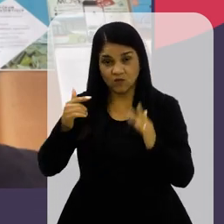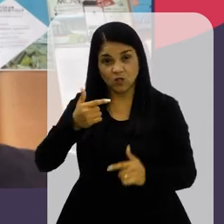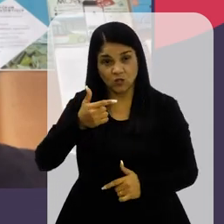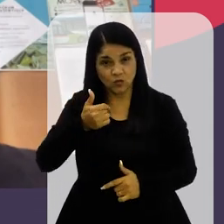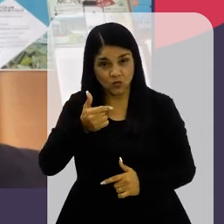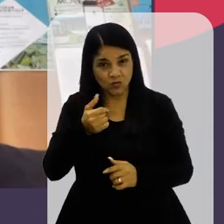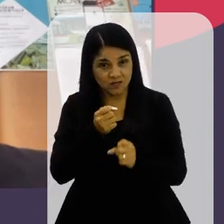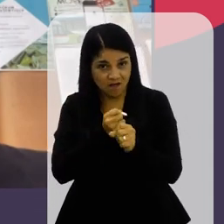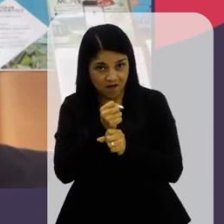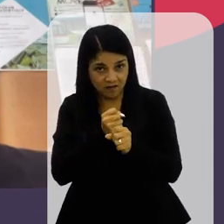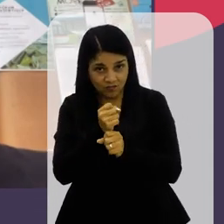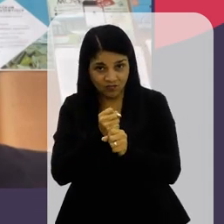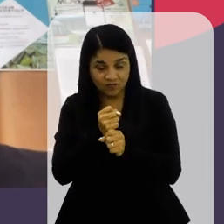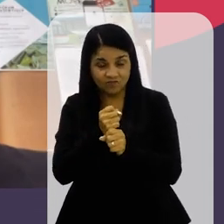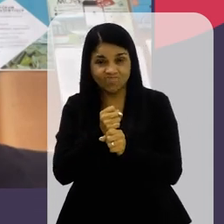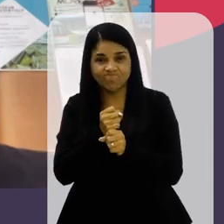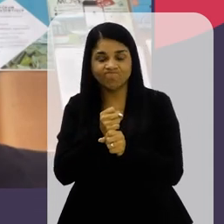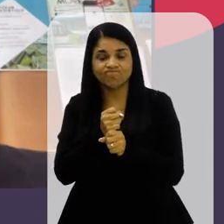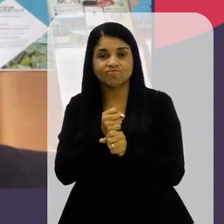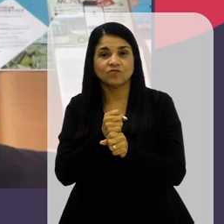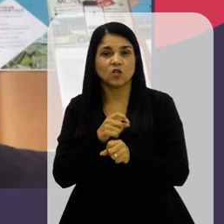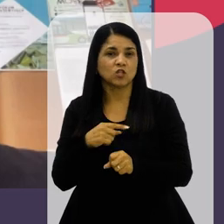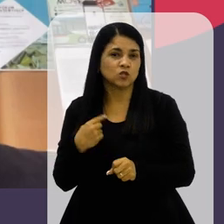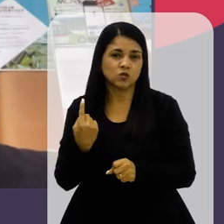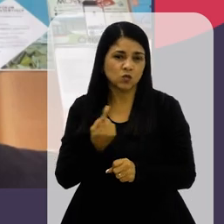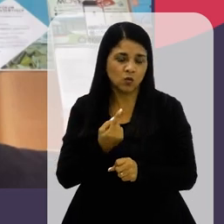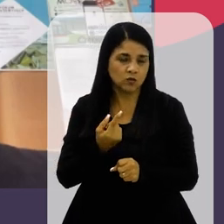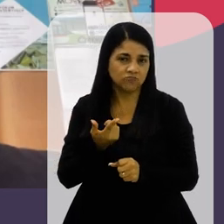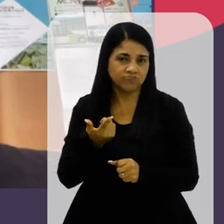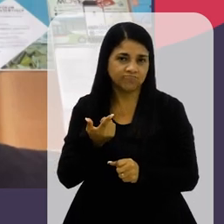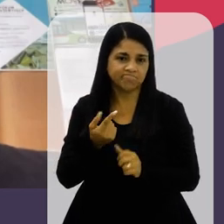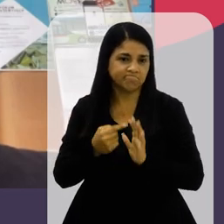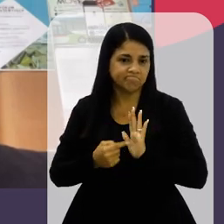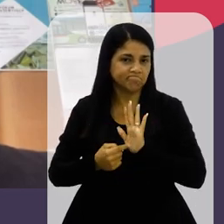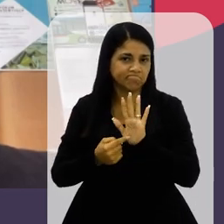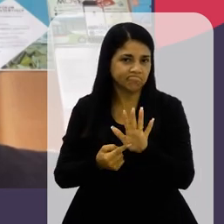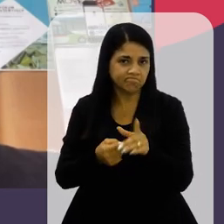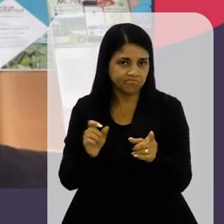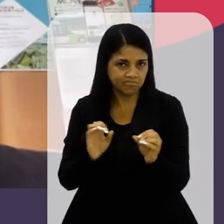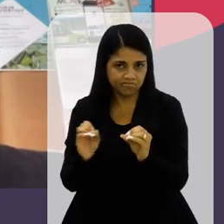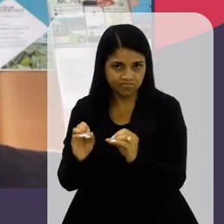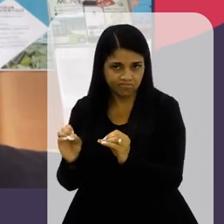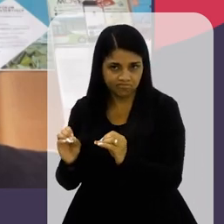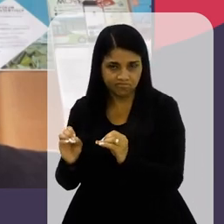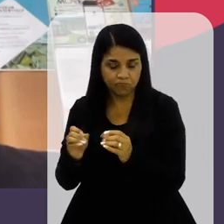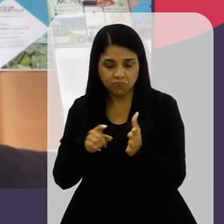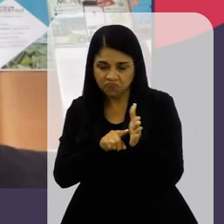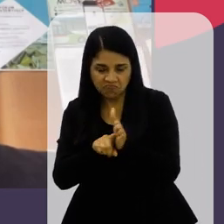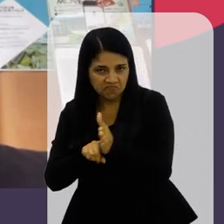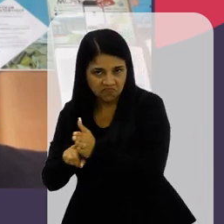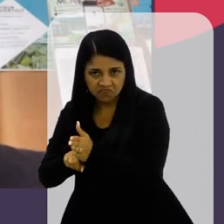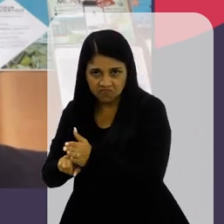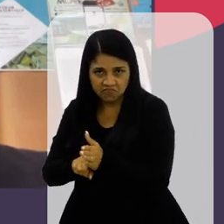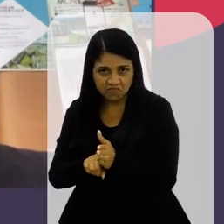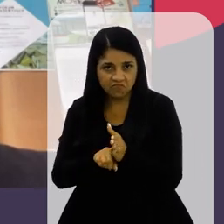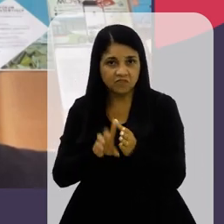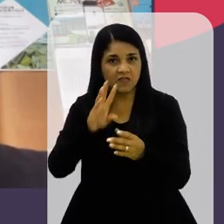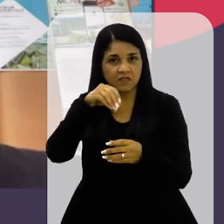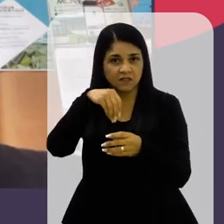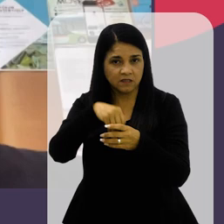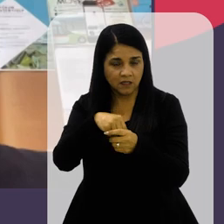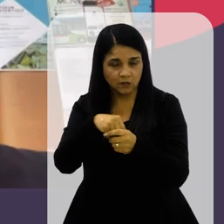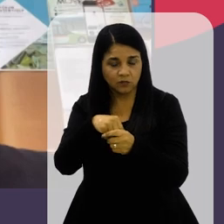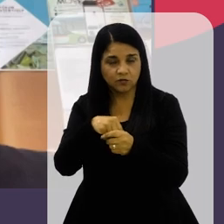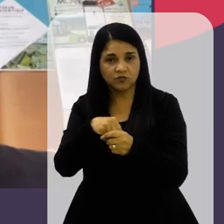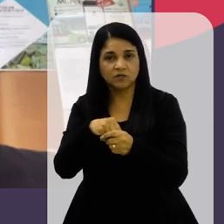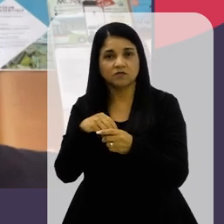Ao longo dos 12 anos Que a gente Está trabalhando A gente não Traz ele Para a nossa Investigação